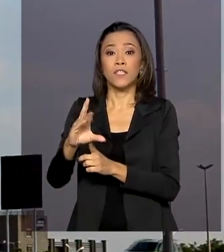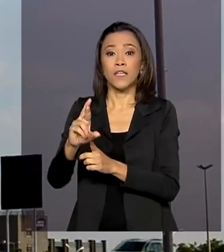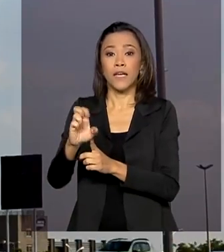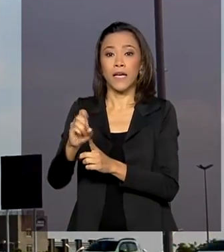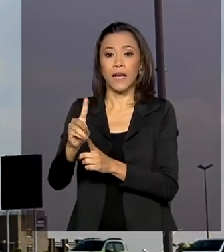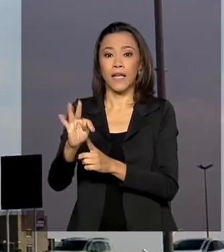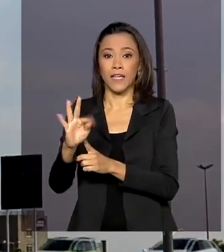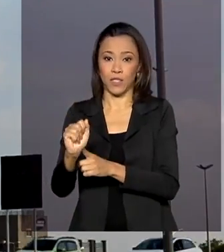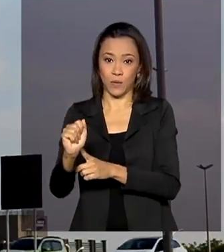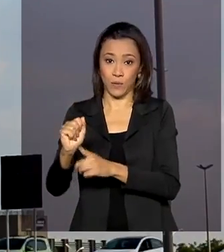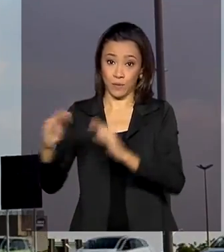registrada pelo banco. Zanotto